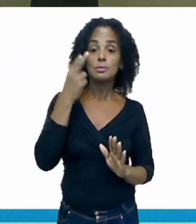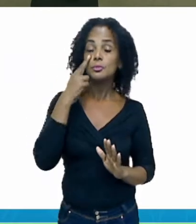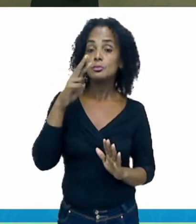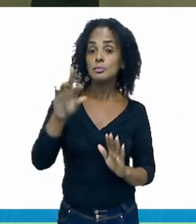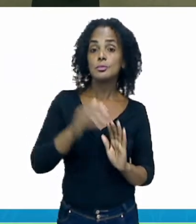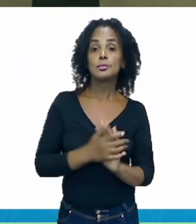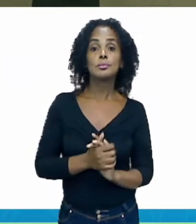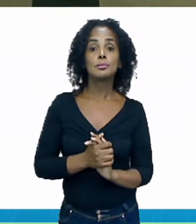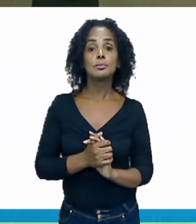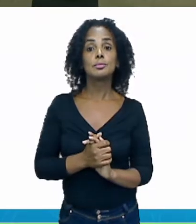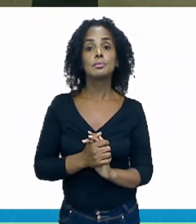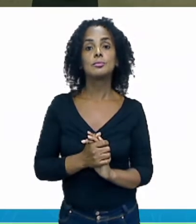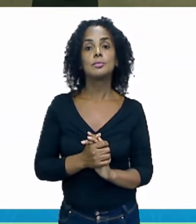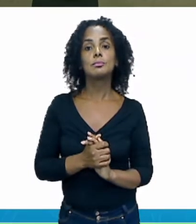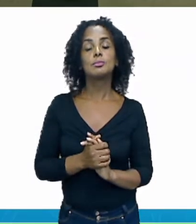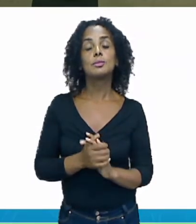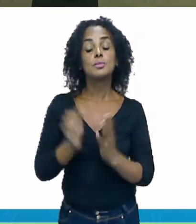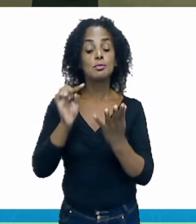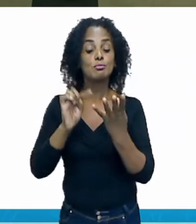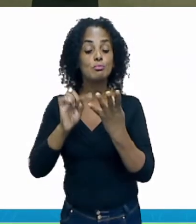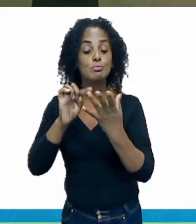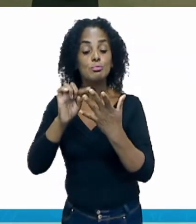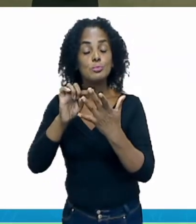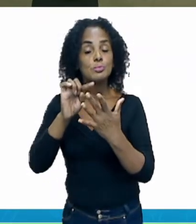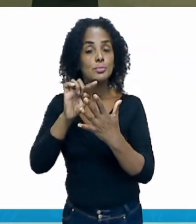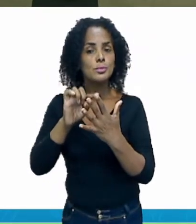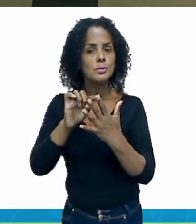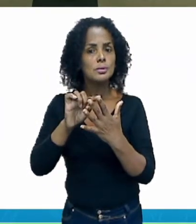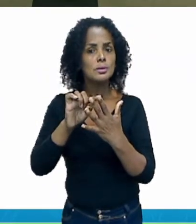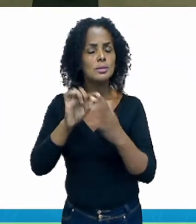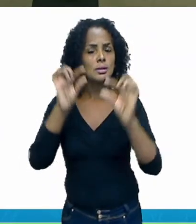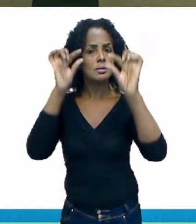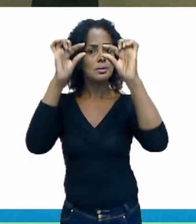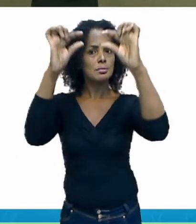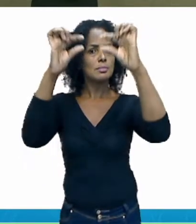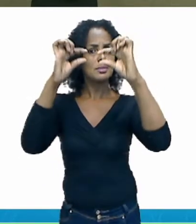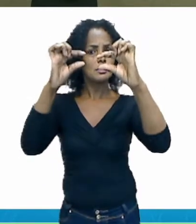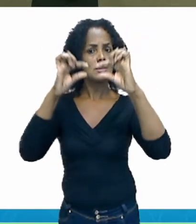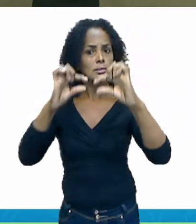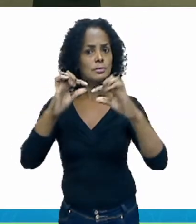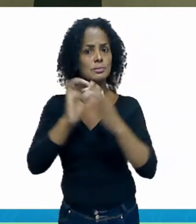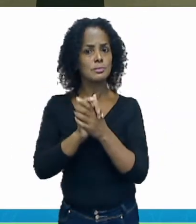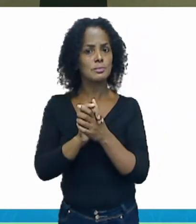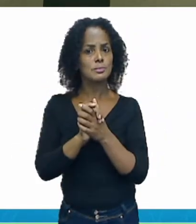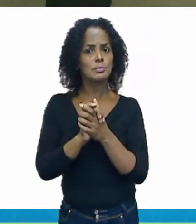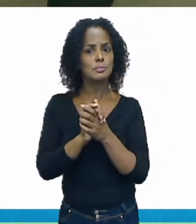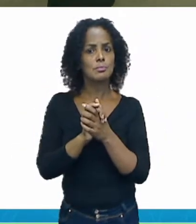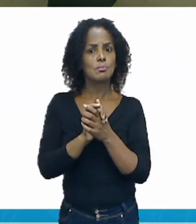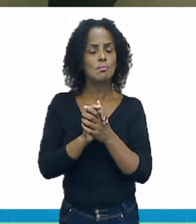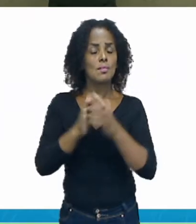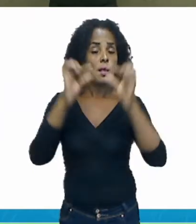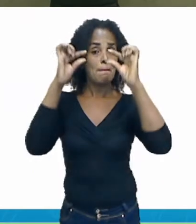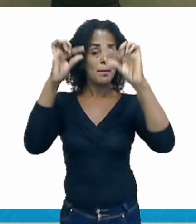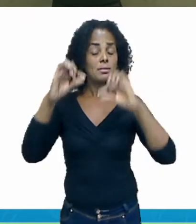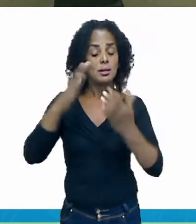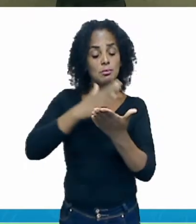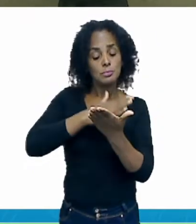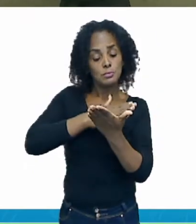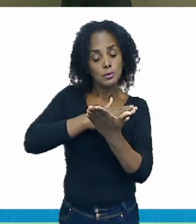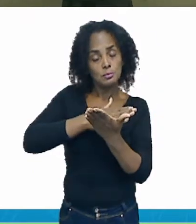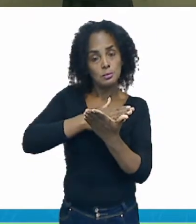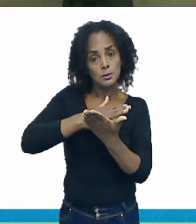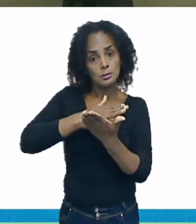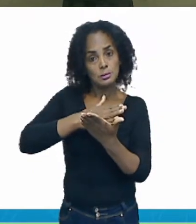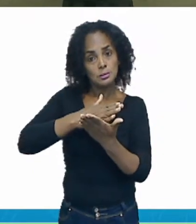Então nós vamos contar o parágrafo. Professora, como é que eu sei onde que é o parágrafo? O parágrafo, ele começa